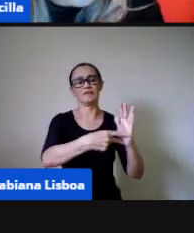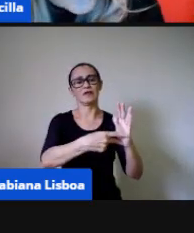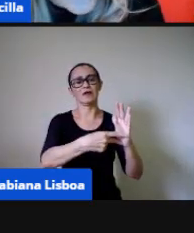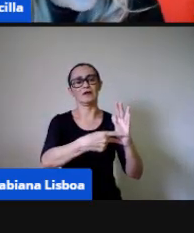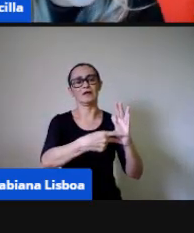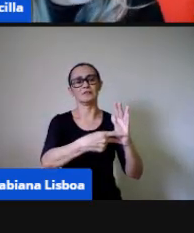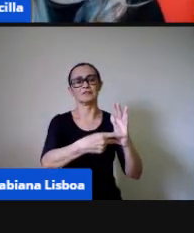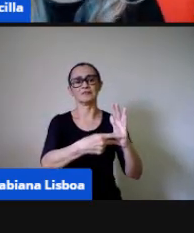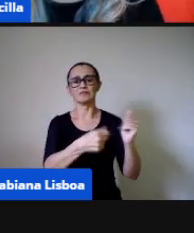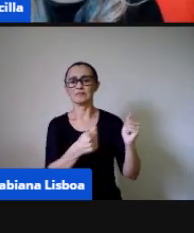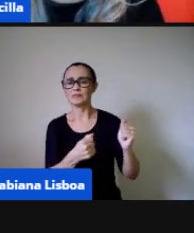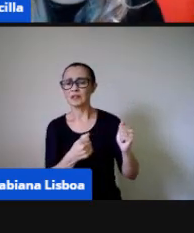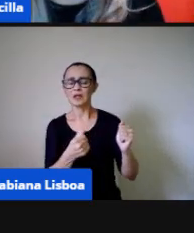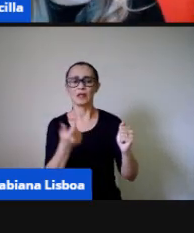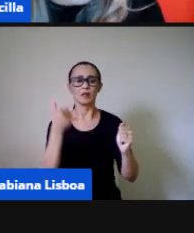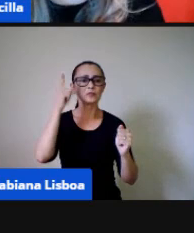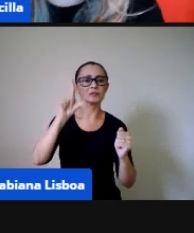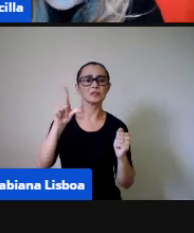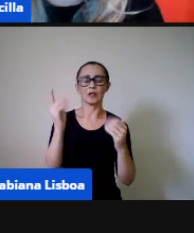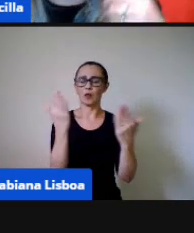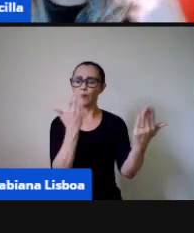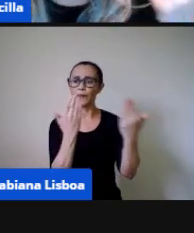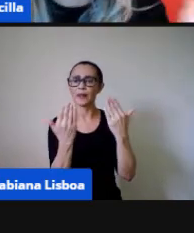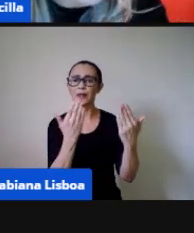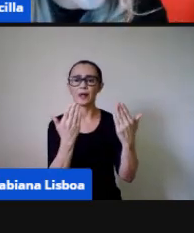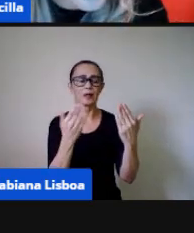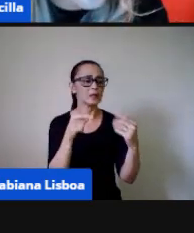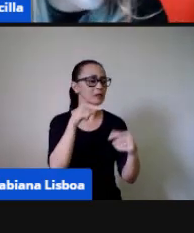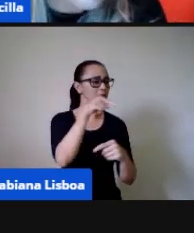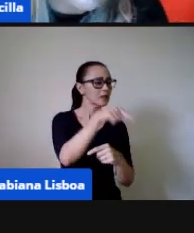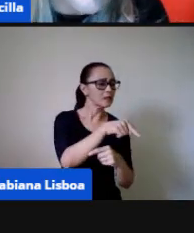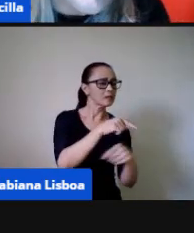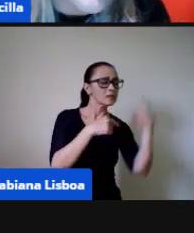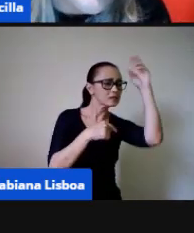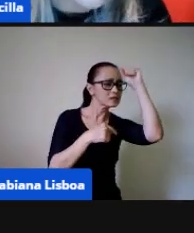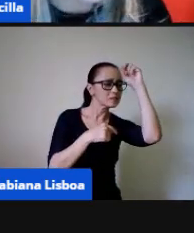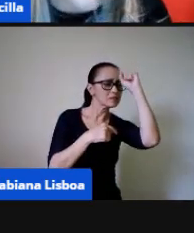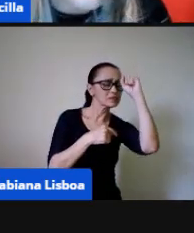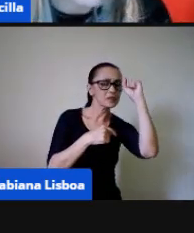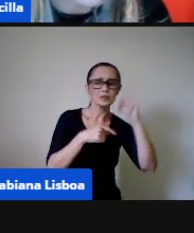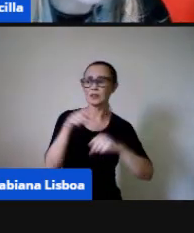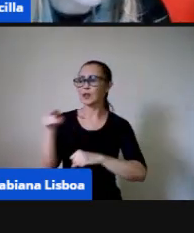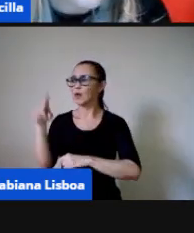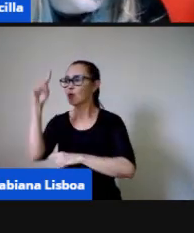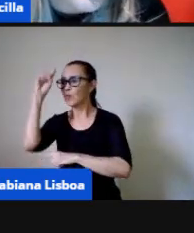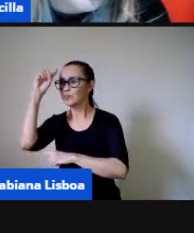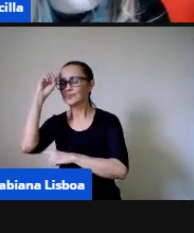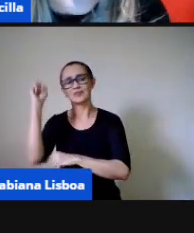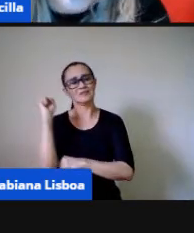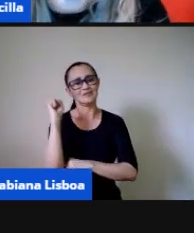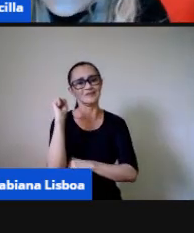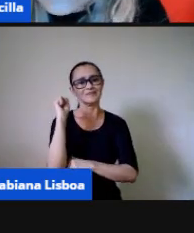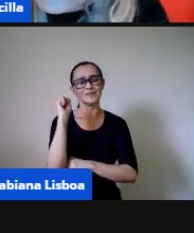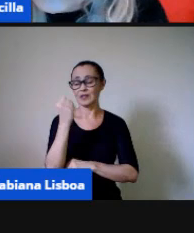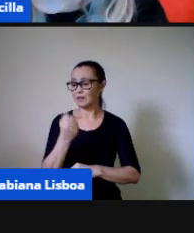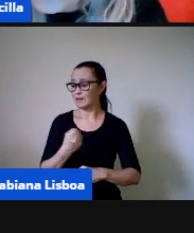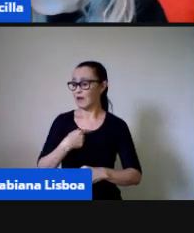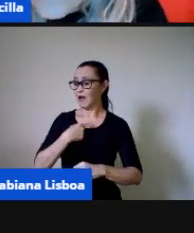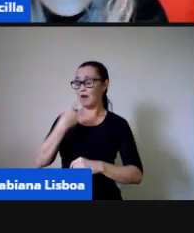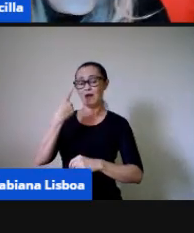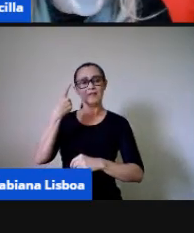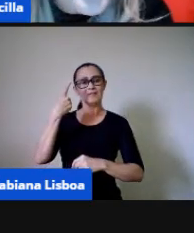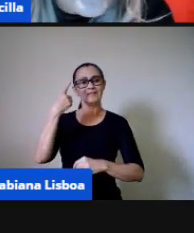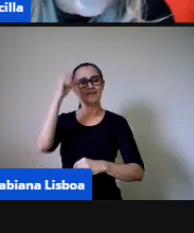relações, né, desse conhecimento com as situações vividas, e aí produzir o conhecimento dela.